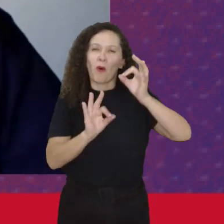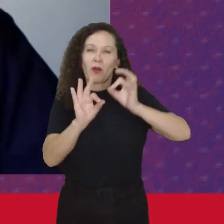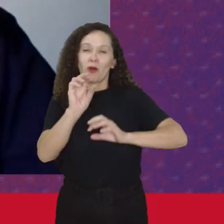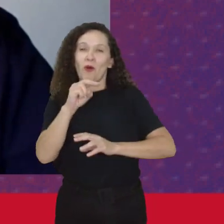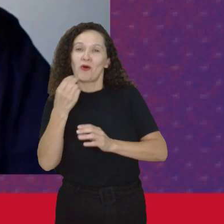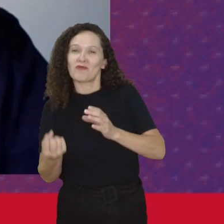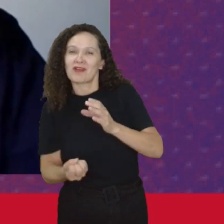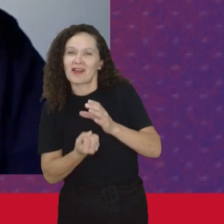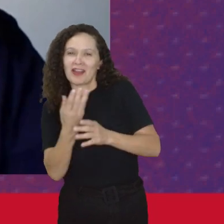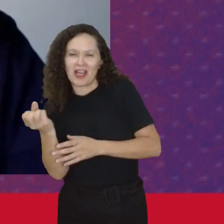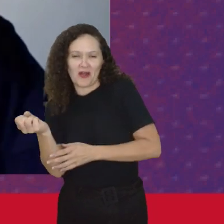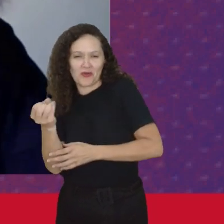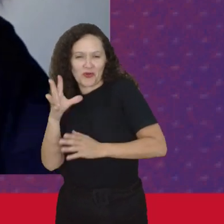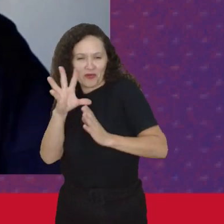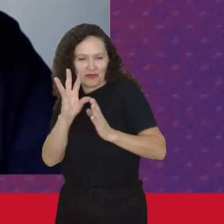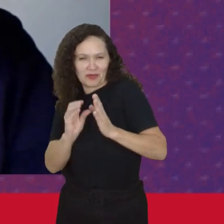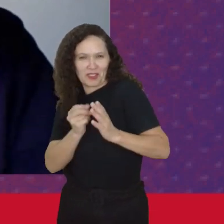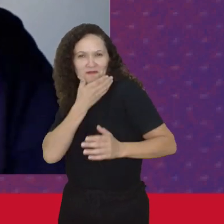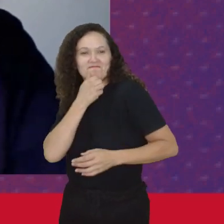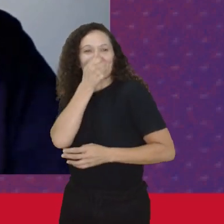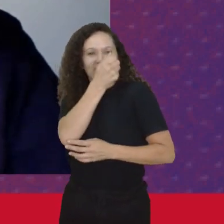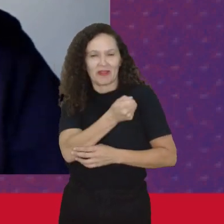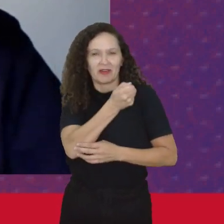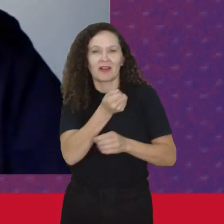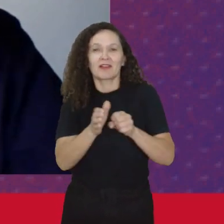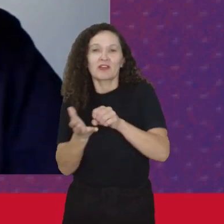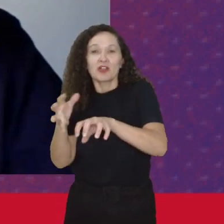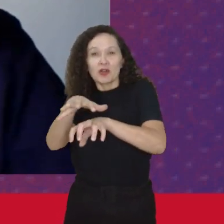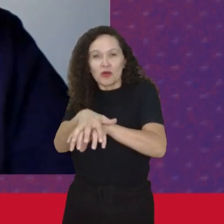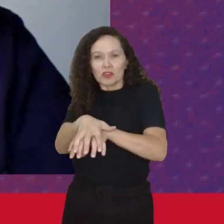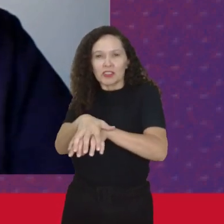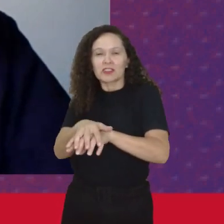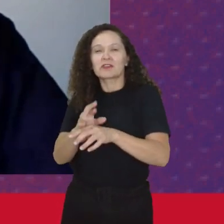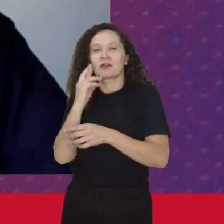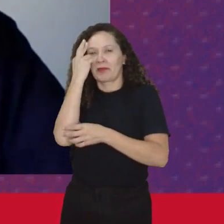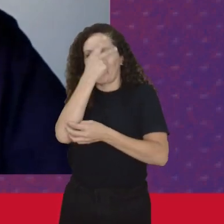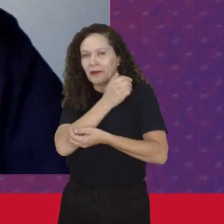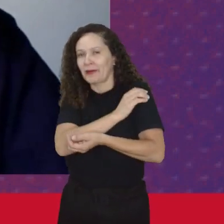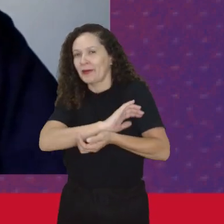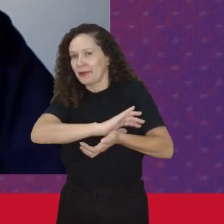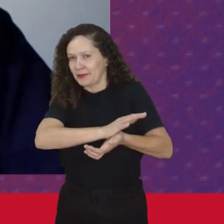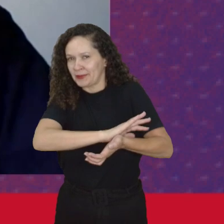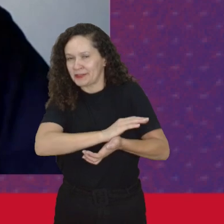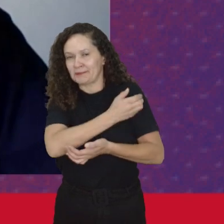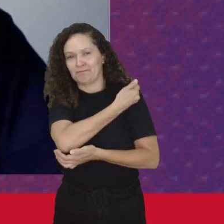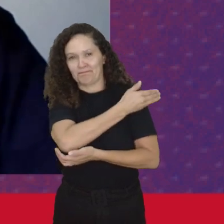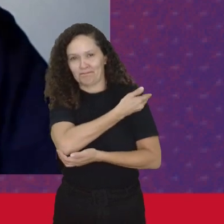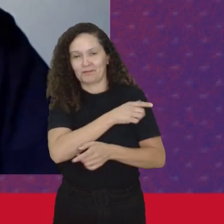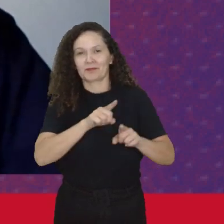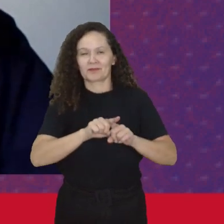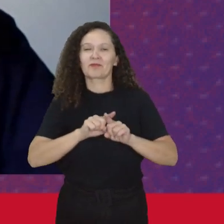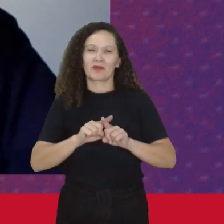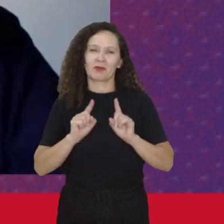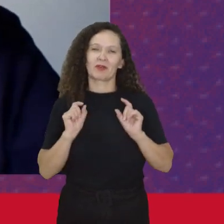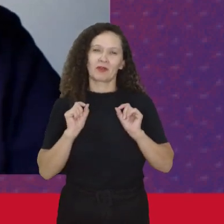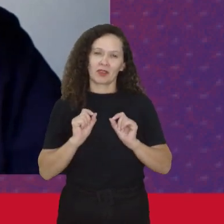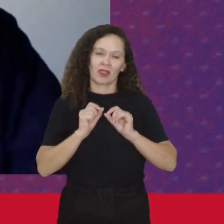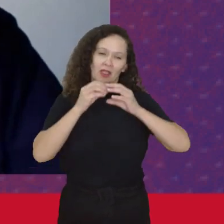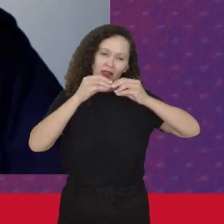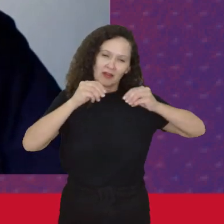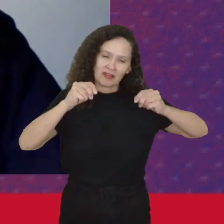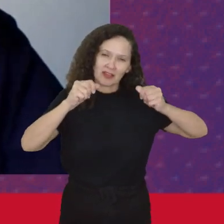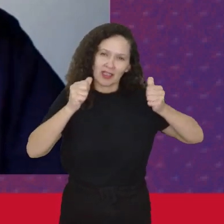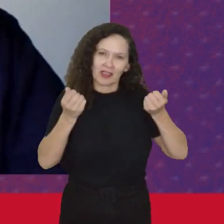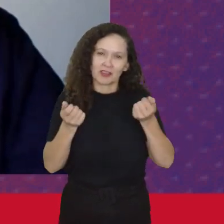um novo patriarcado Da colonização E do racismo E claro Do cercamento Das terras